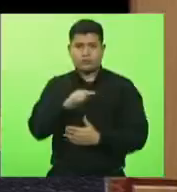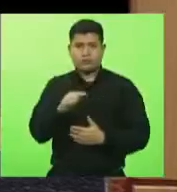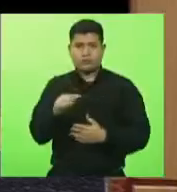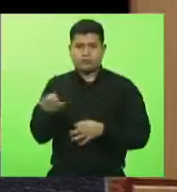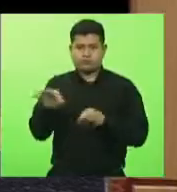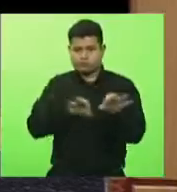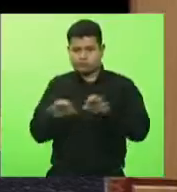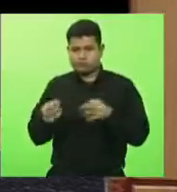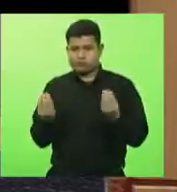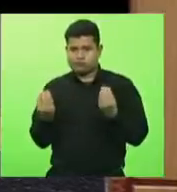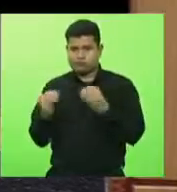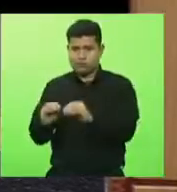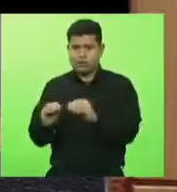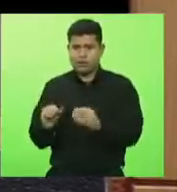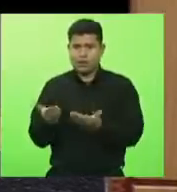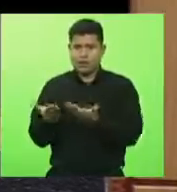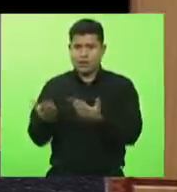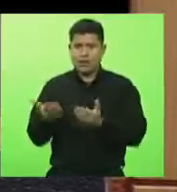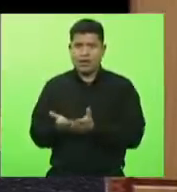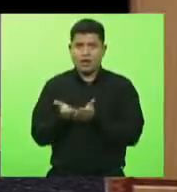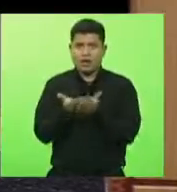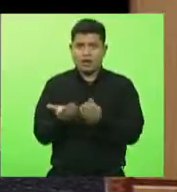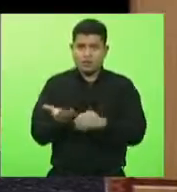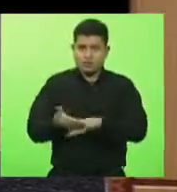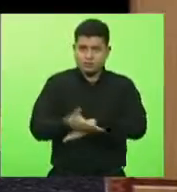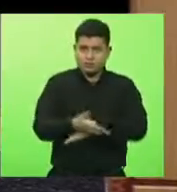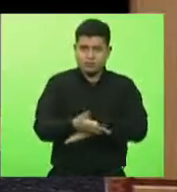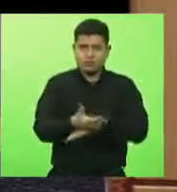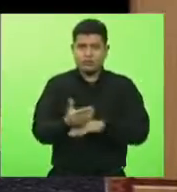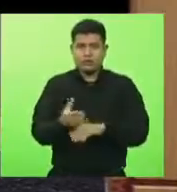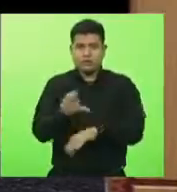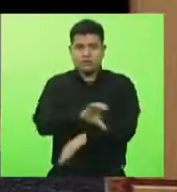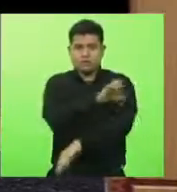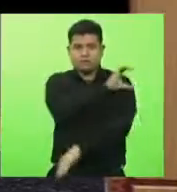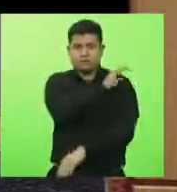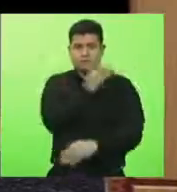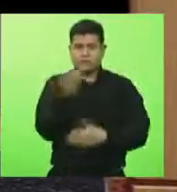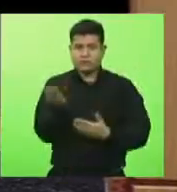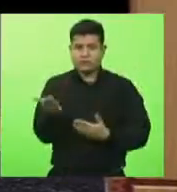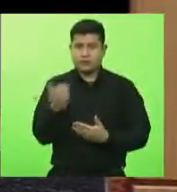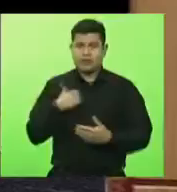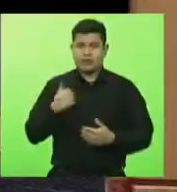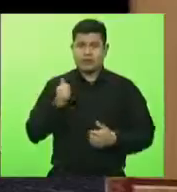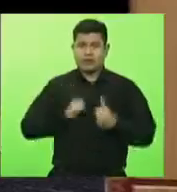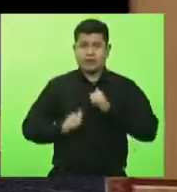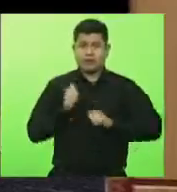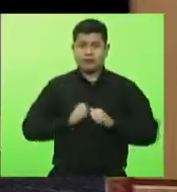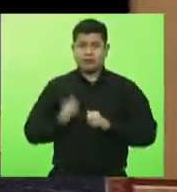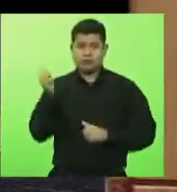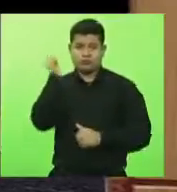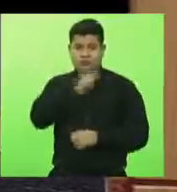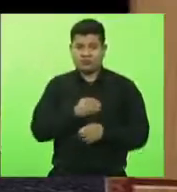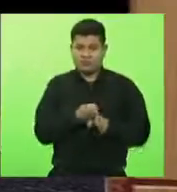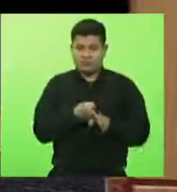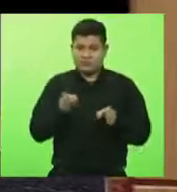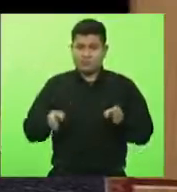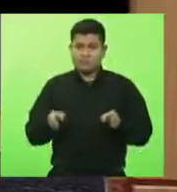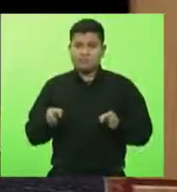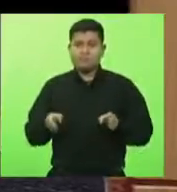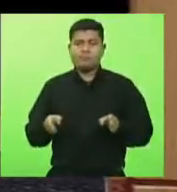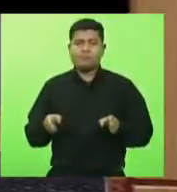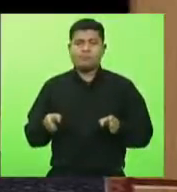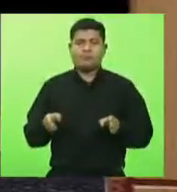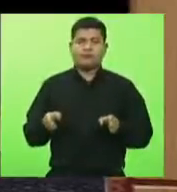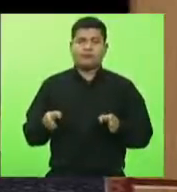importação pelo porto de Dionísio Serqueira, algumas não, na expectativa de conseguir a prorrogação desse